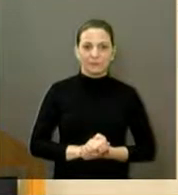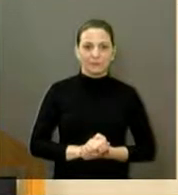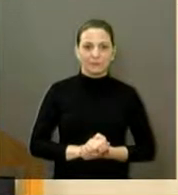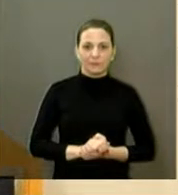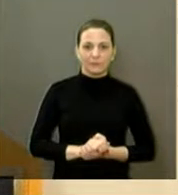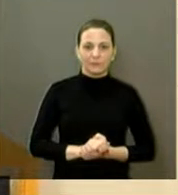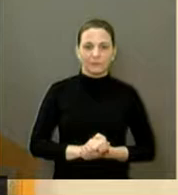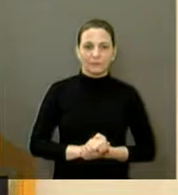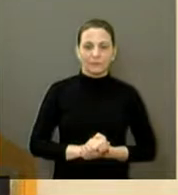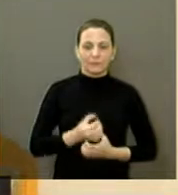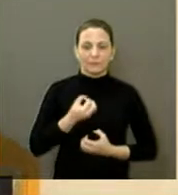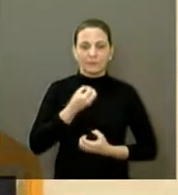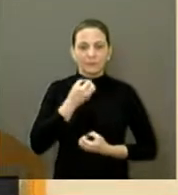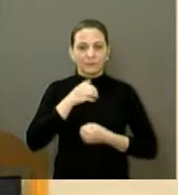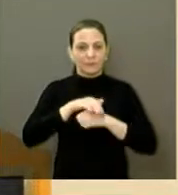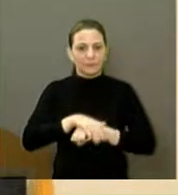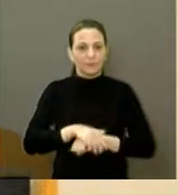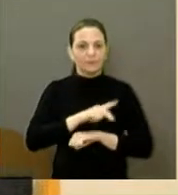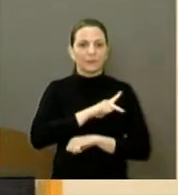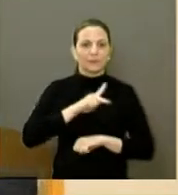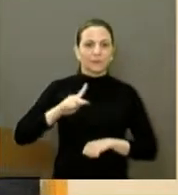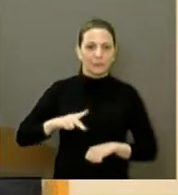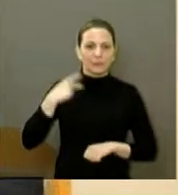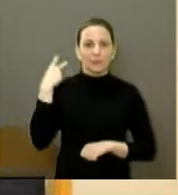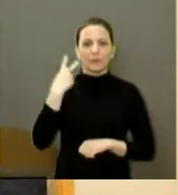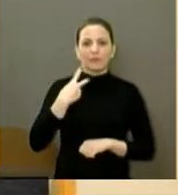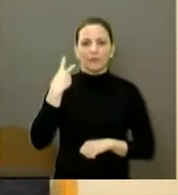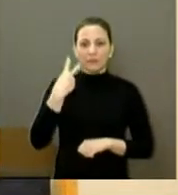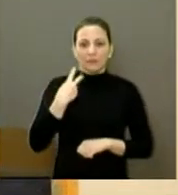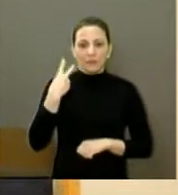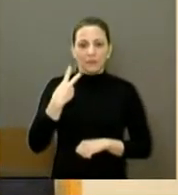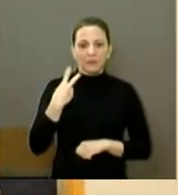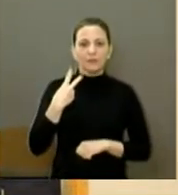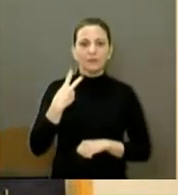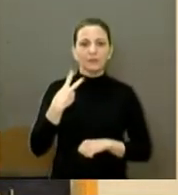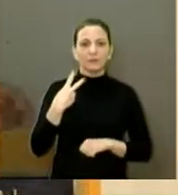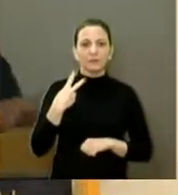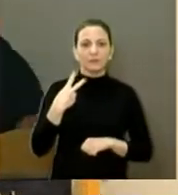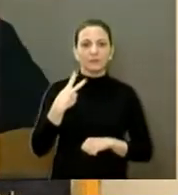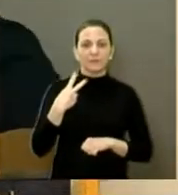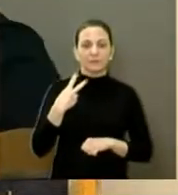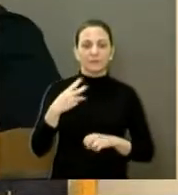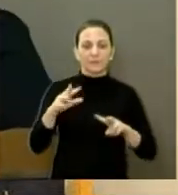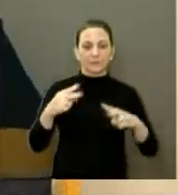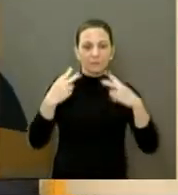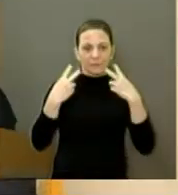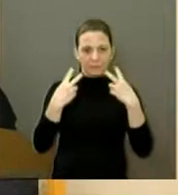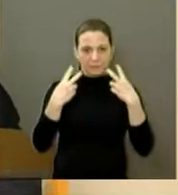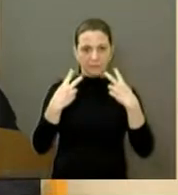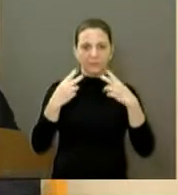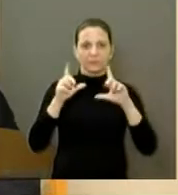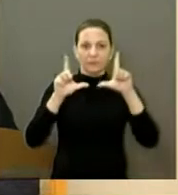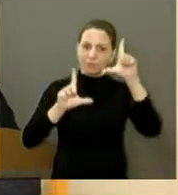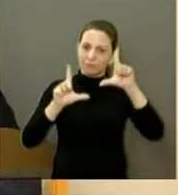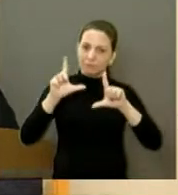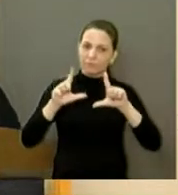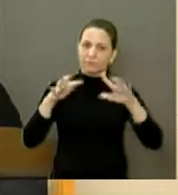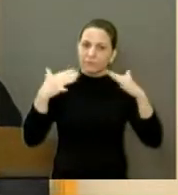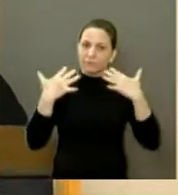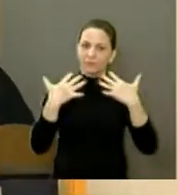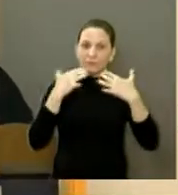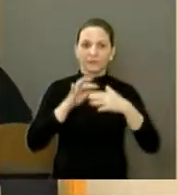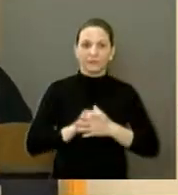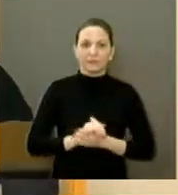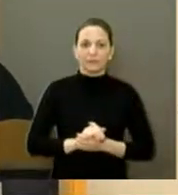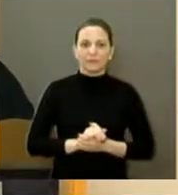Boa noite, presidente. Boa noite à mesa, senhores vereadores, quem nos ouve, nos assiste. Presidente, quero aqui hoje também mais